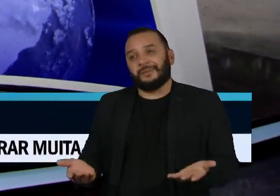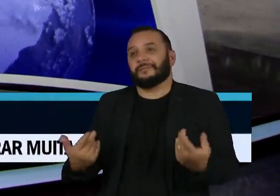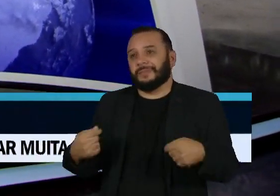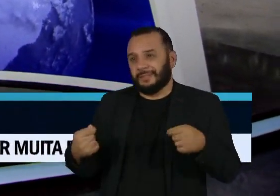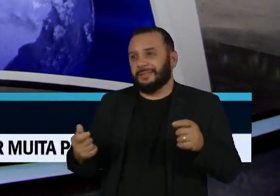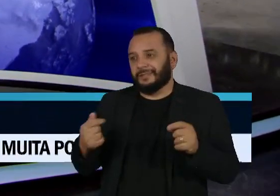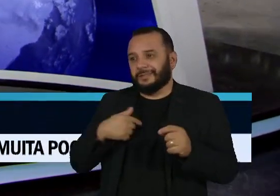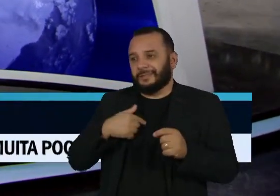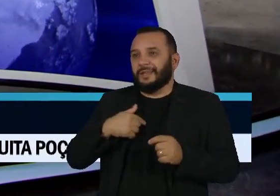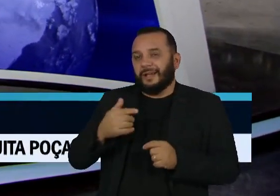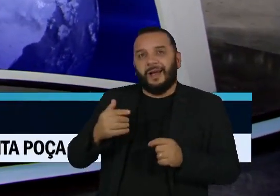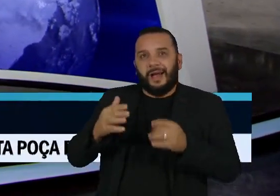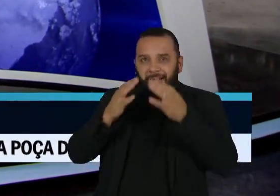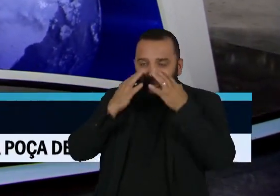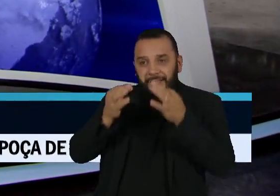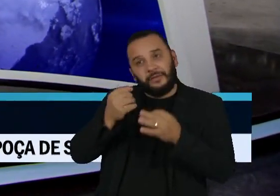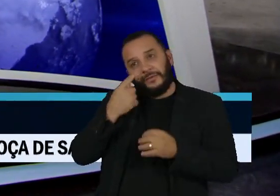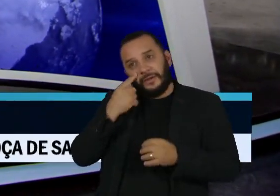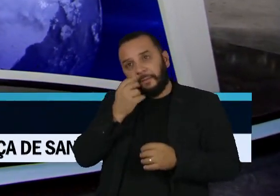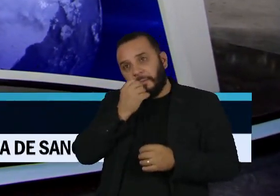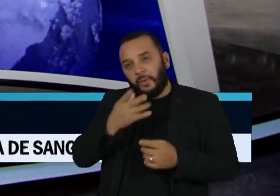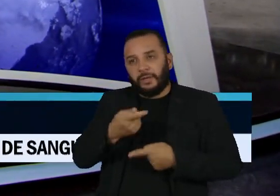Isso, de fato, vai ser um bom negócio mesmo.